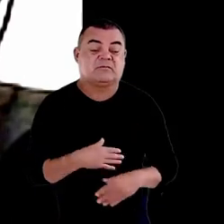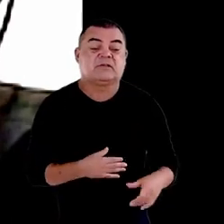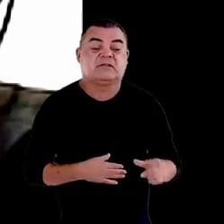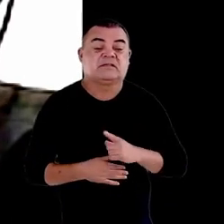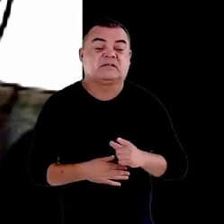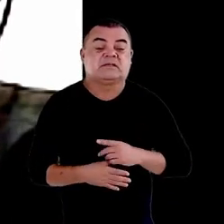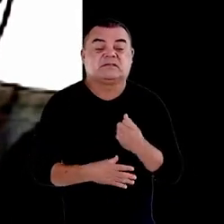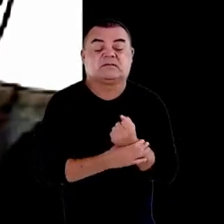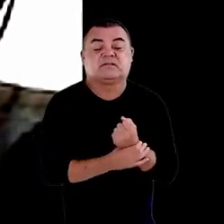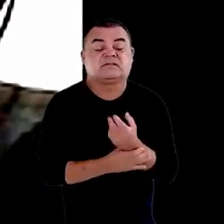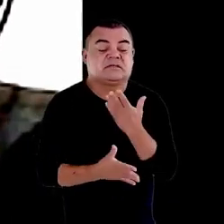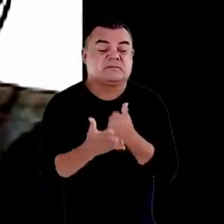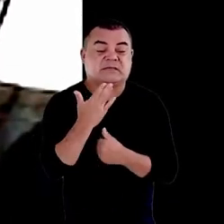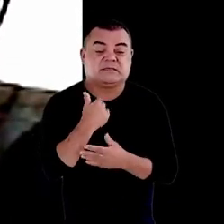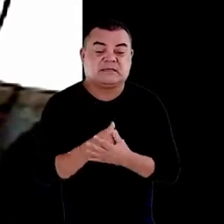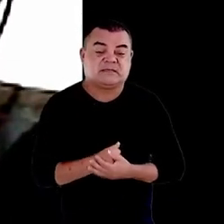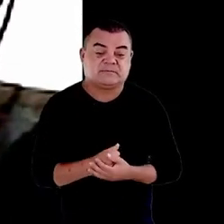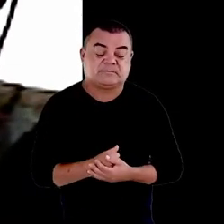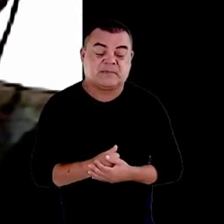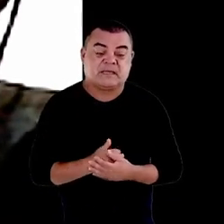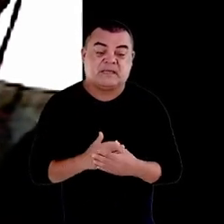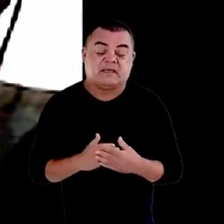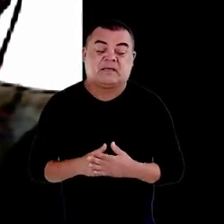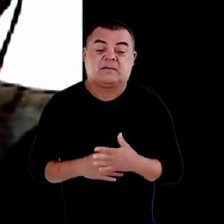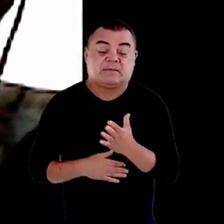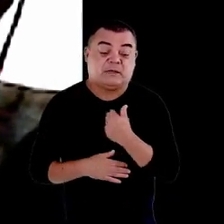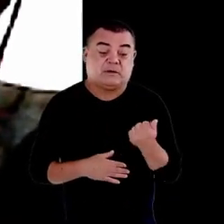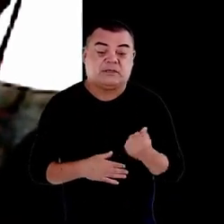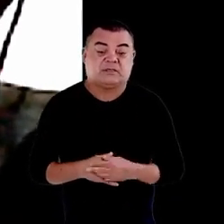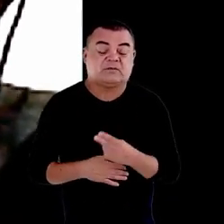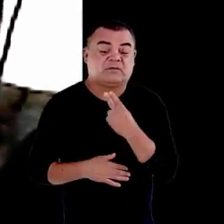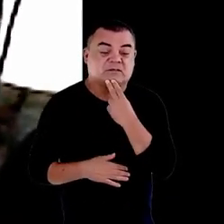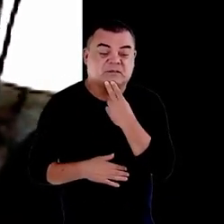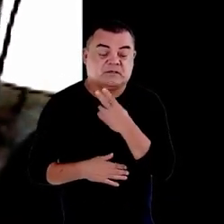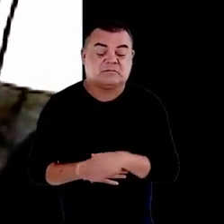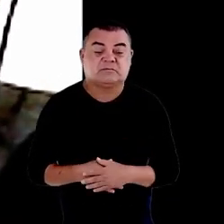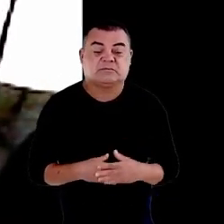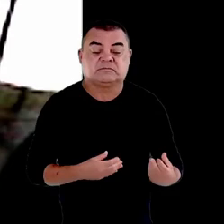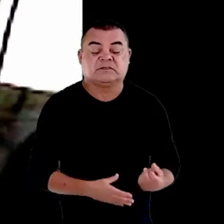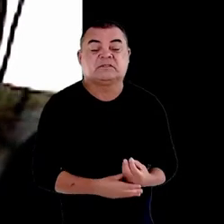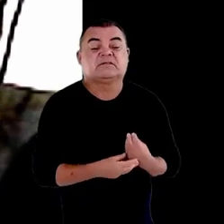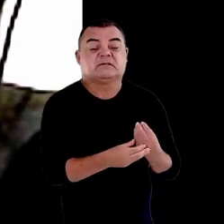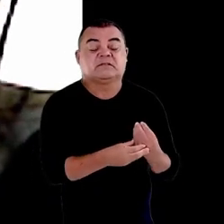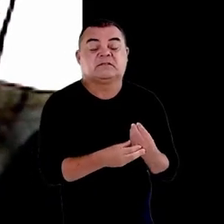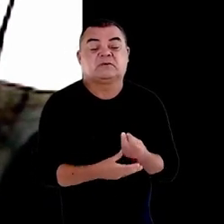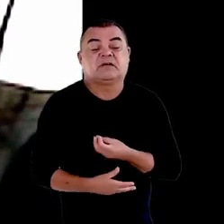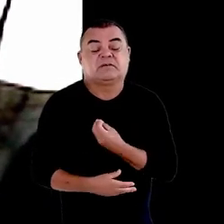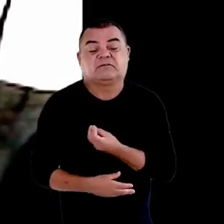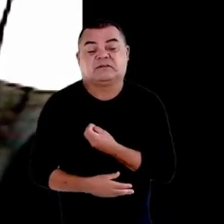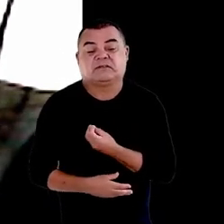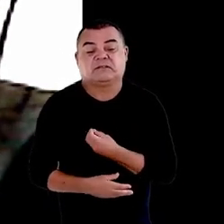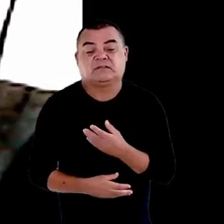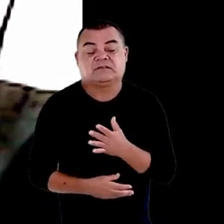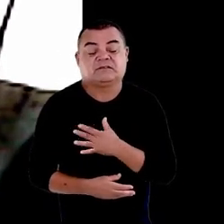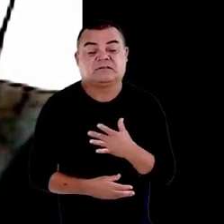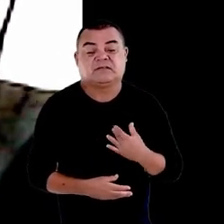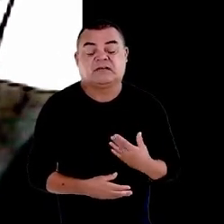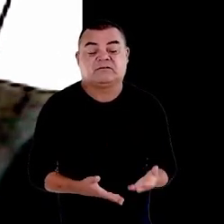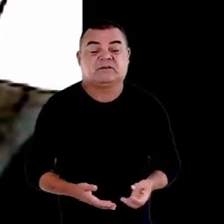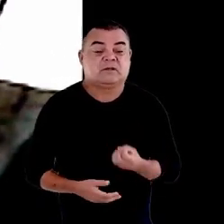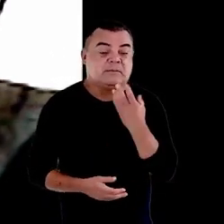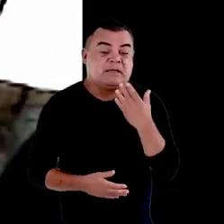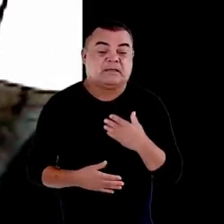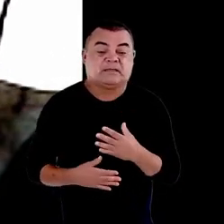alimentar a melhoria da nutrição assegurando uma vida saudável e promovendo o bem-estar para